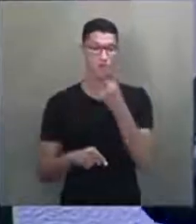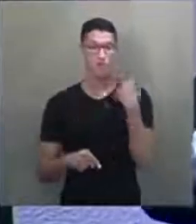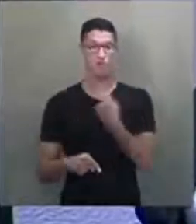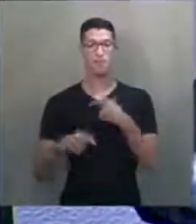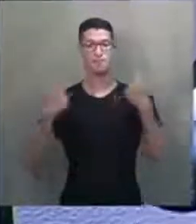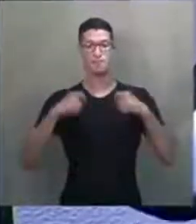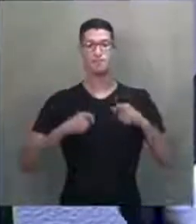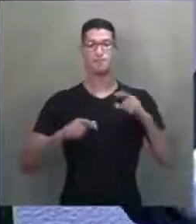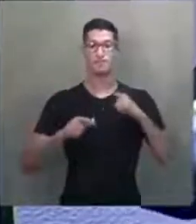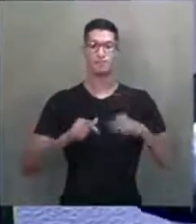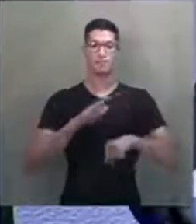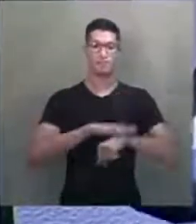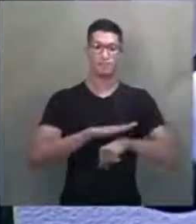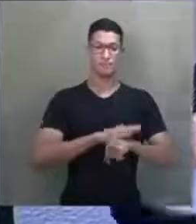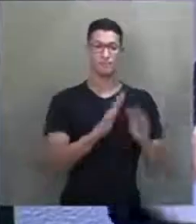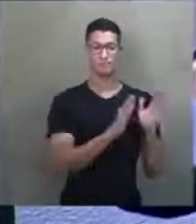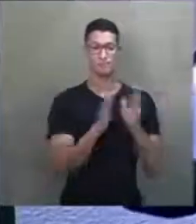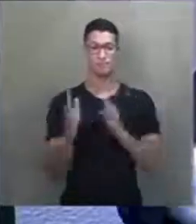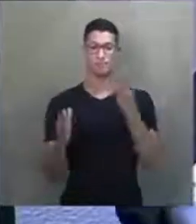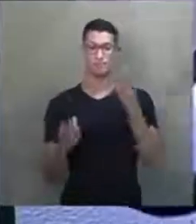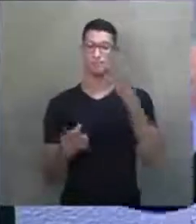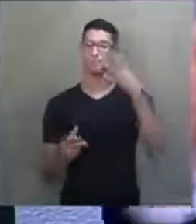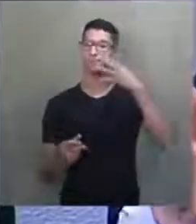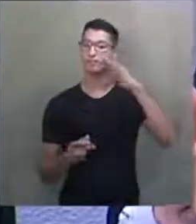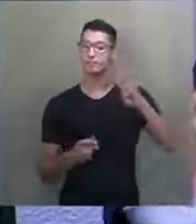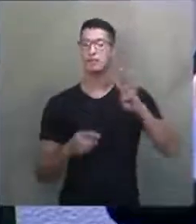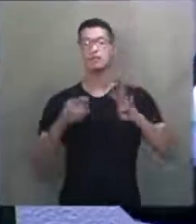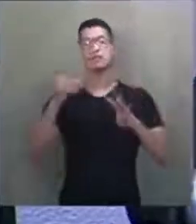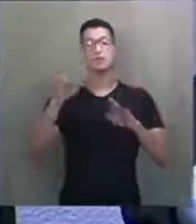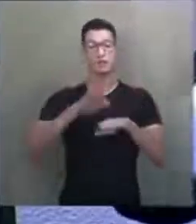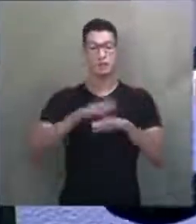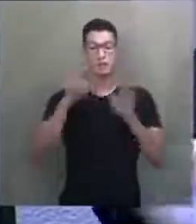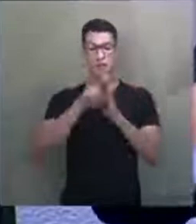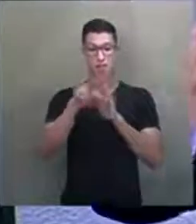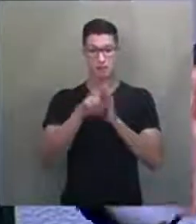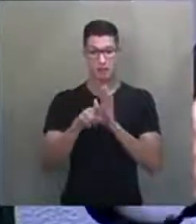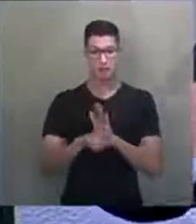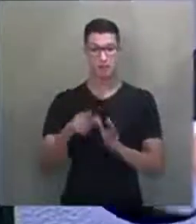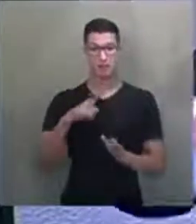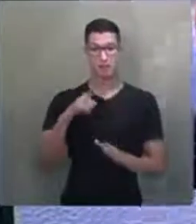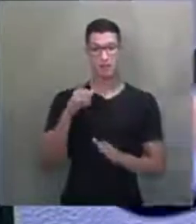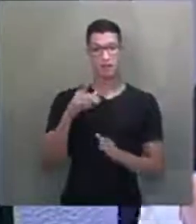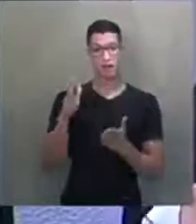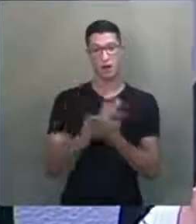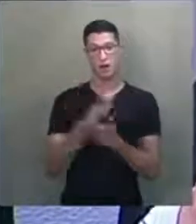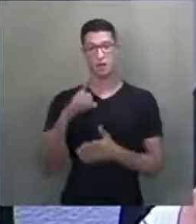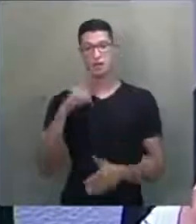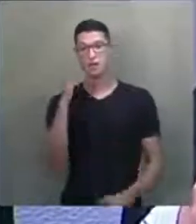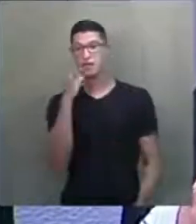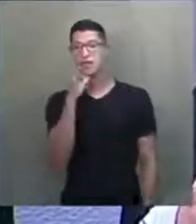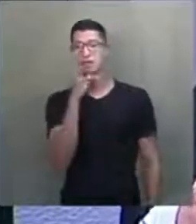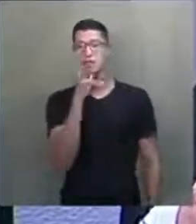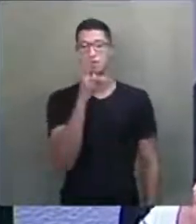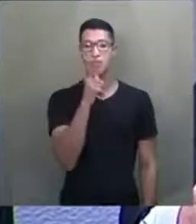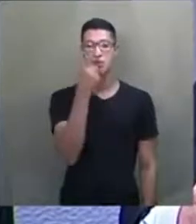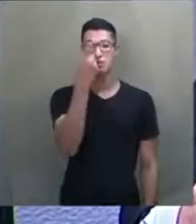a gente precisa ter o tempo nesses quatro dias para fazer as sabatinas. Teve sabatina aqui que demorou 18 horas.